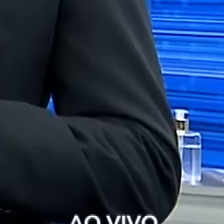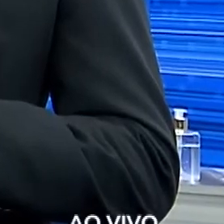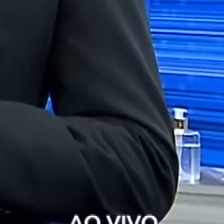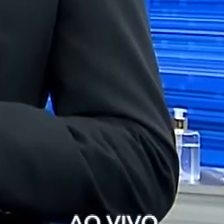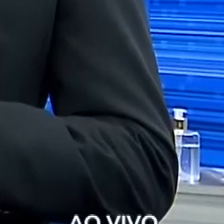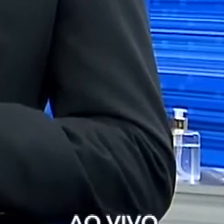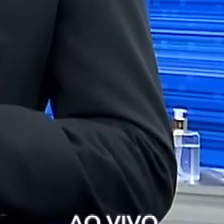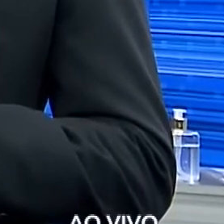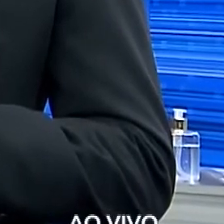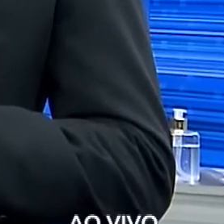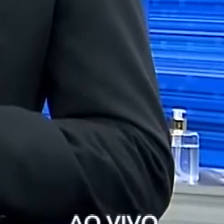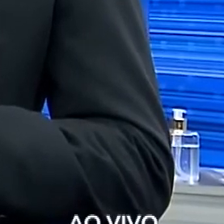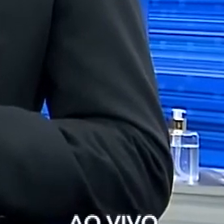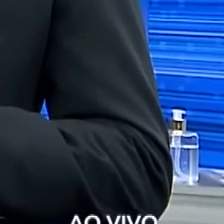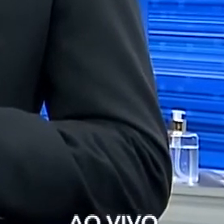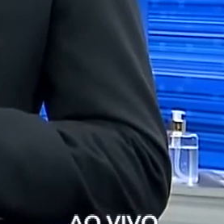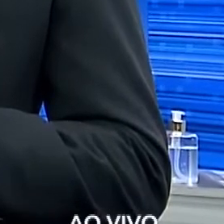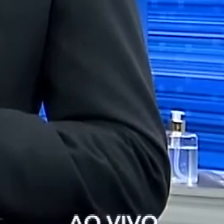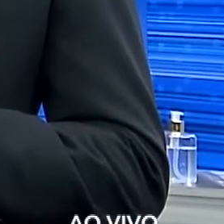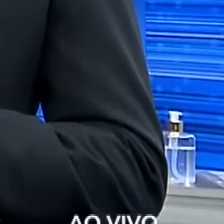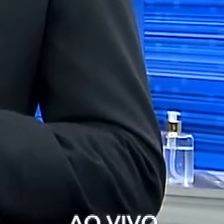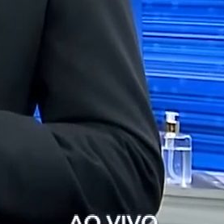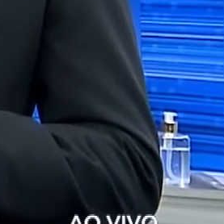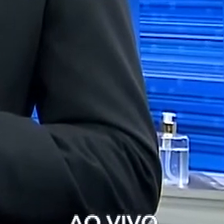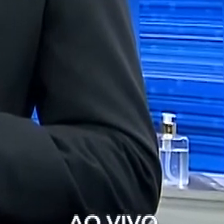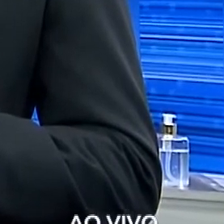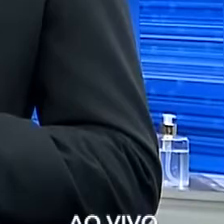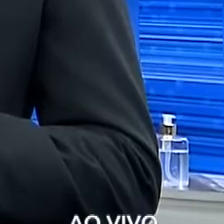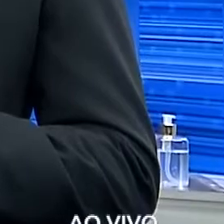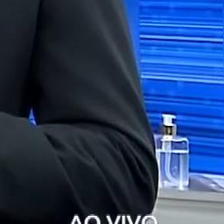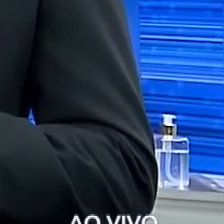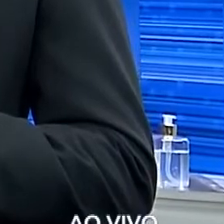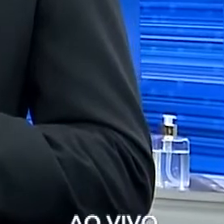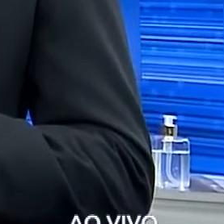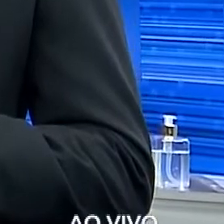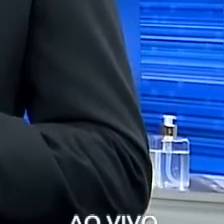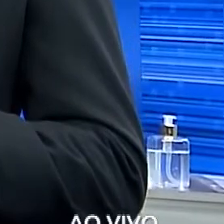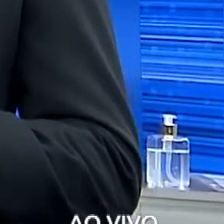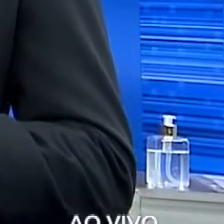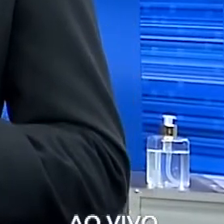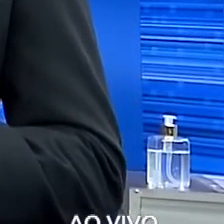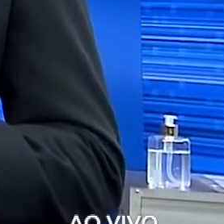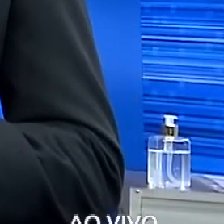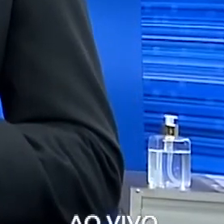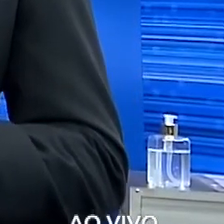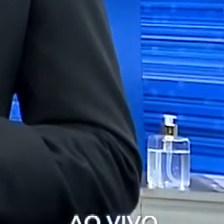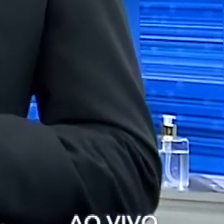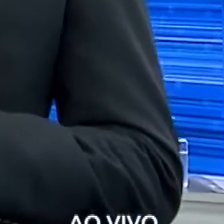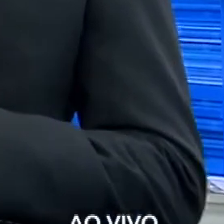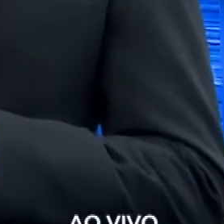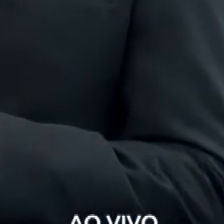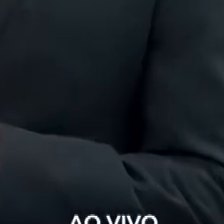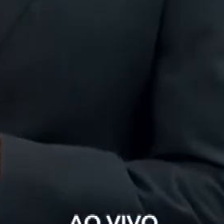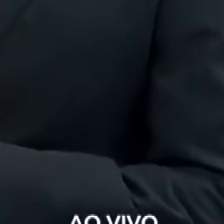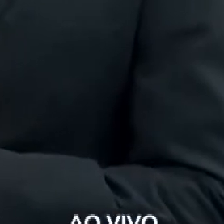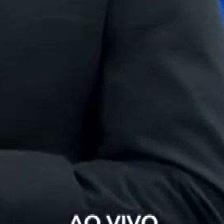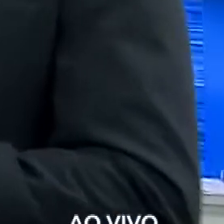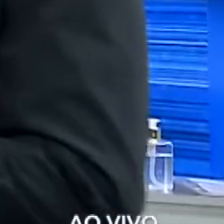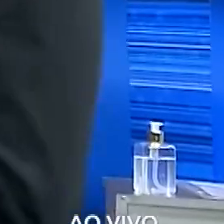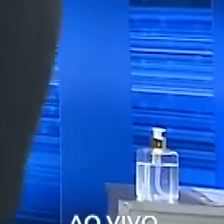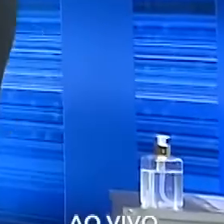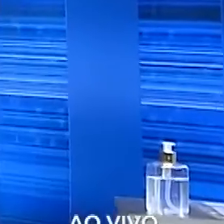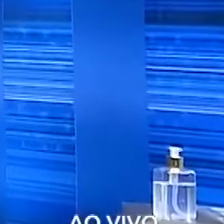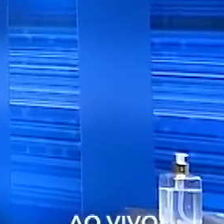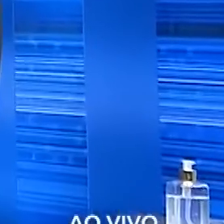Estamos ao vivo de volta aqui no estúdio da Record TV para repercutir a entrevista do Alexandre Ferreira, candidato pelo MDB à Prefeitura de Franca. Candidato,